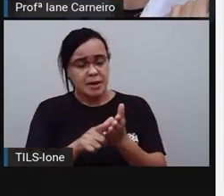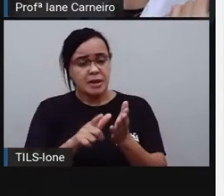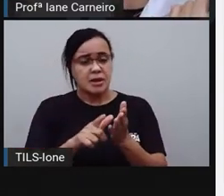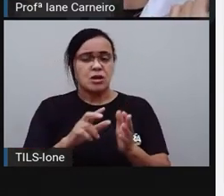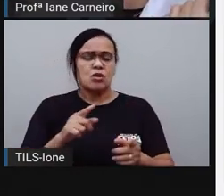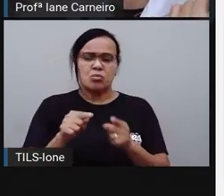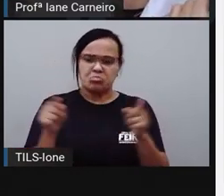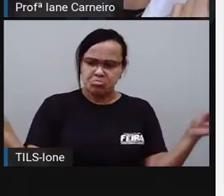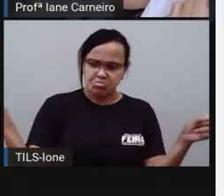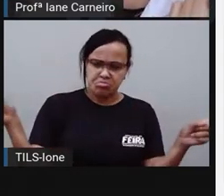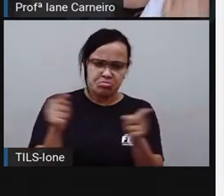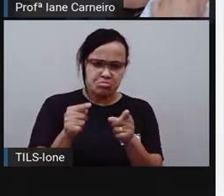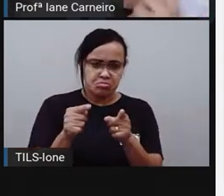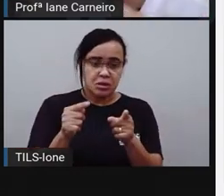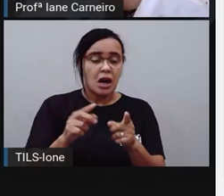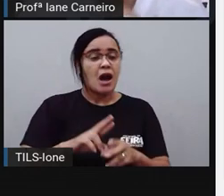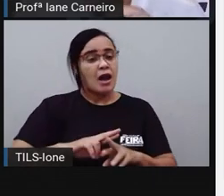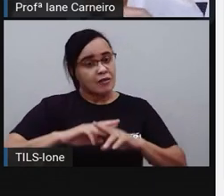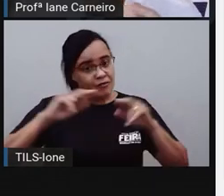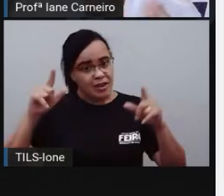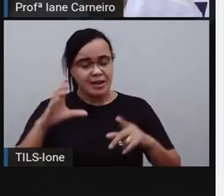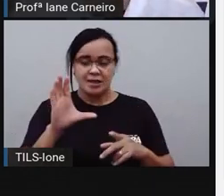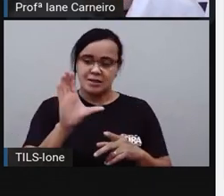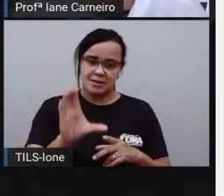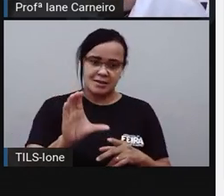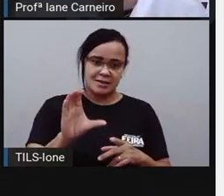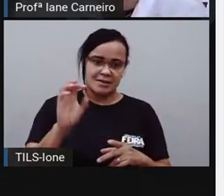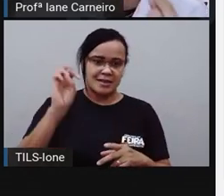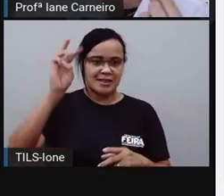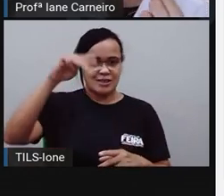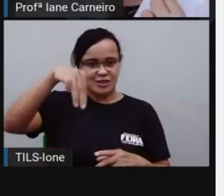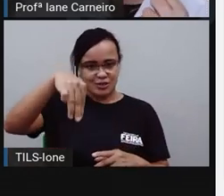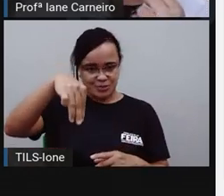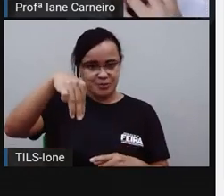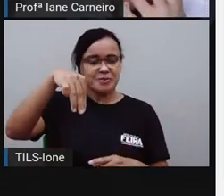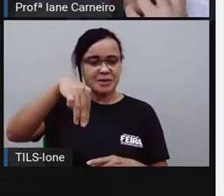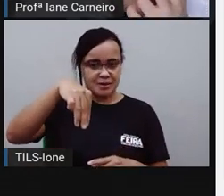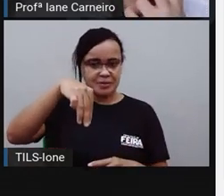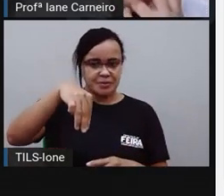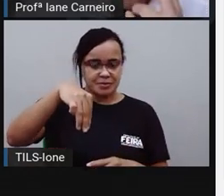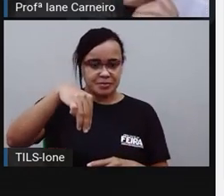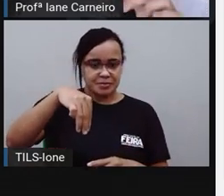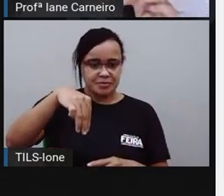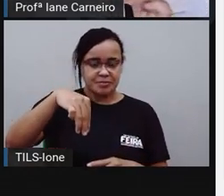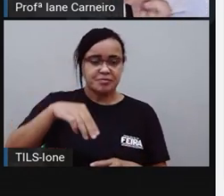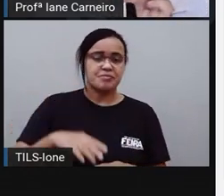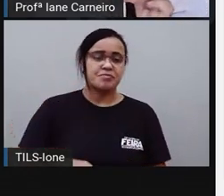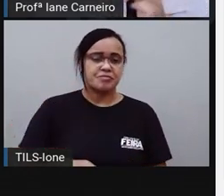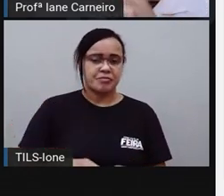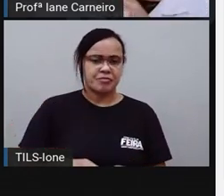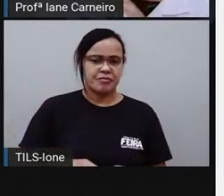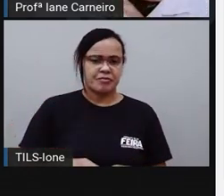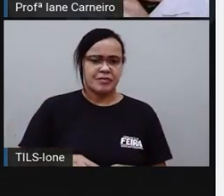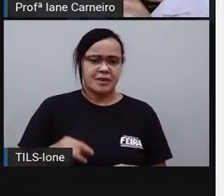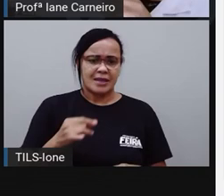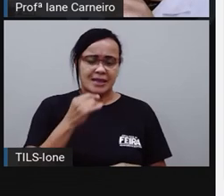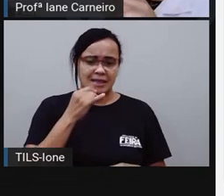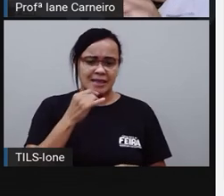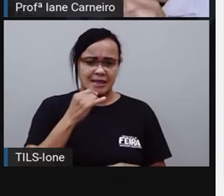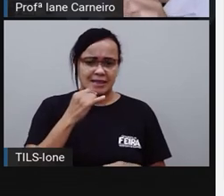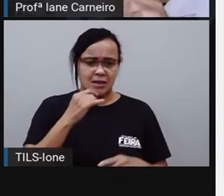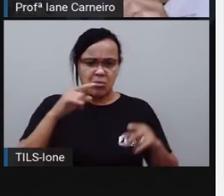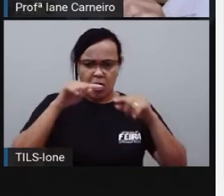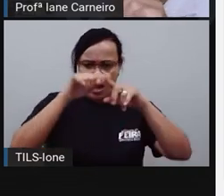Lembra que na aula de cartão postal nós medimos os centímetros, né? Pra medir, por exemplo, a distância da minha sala